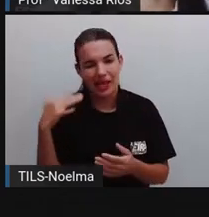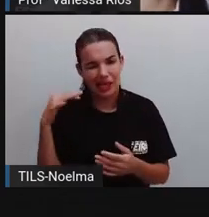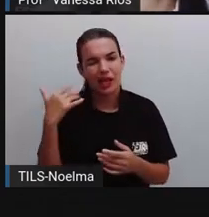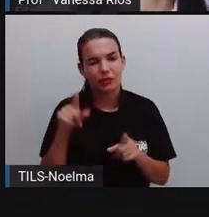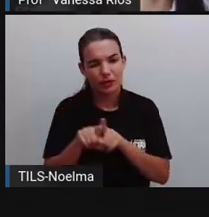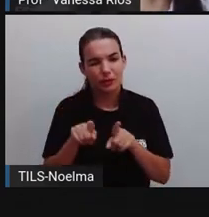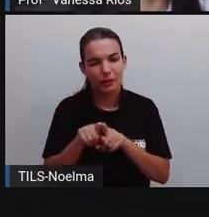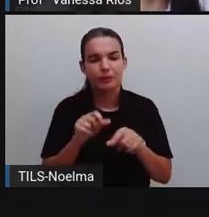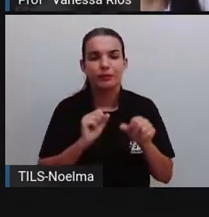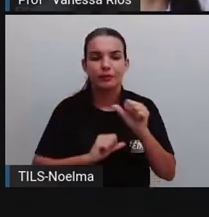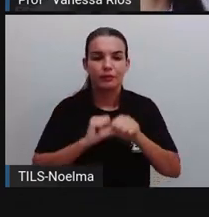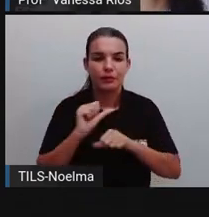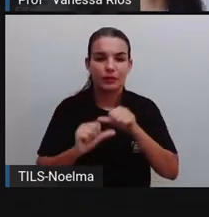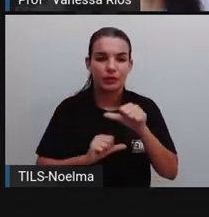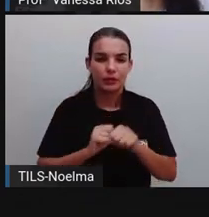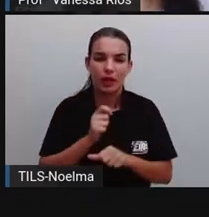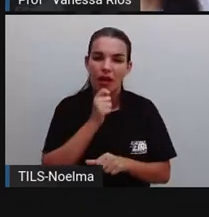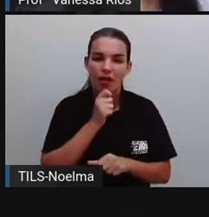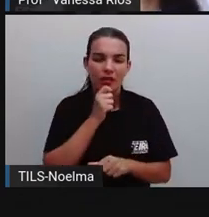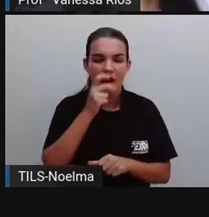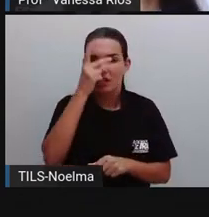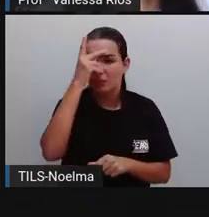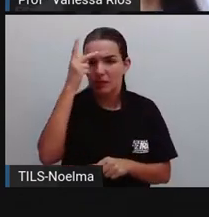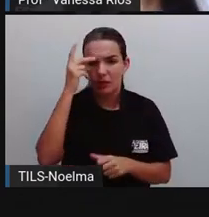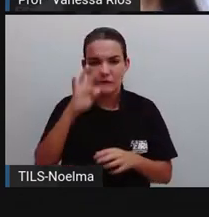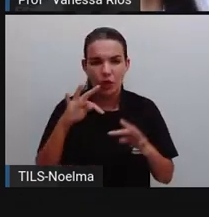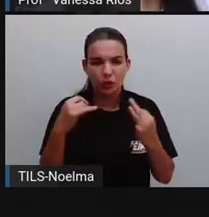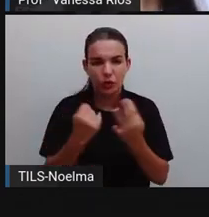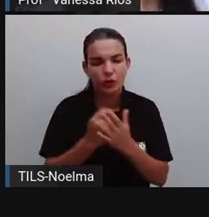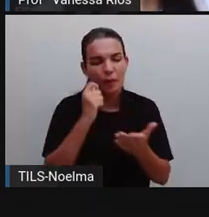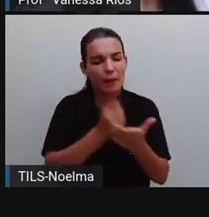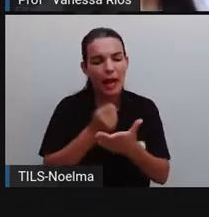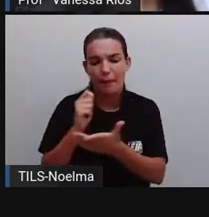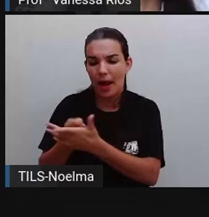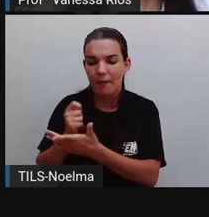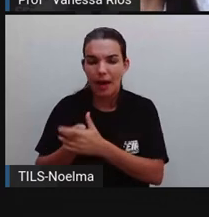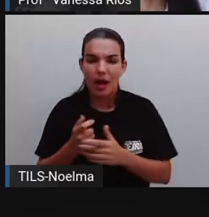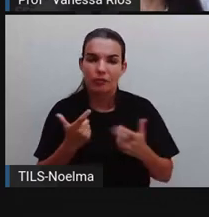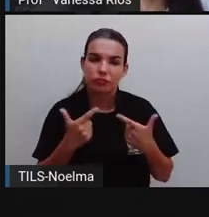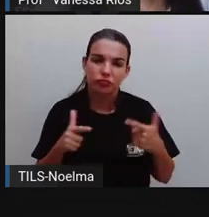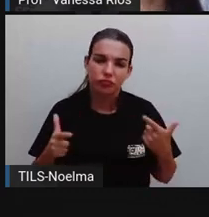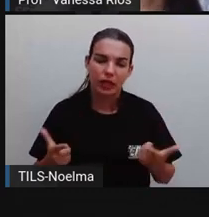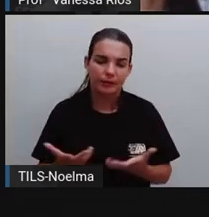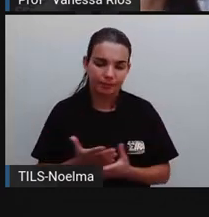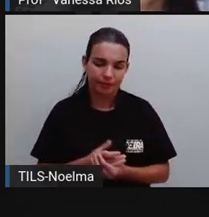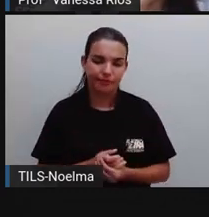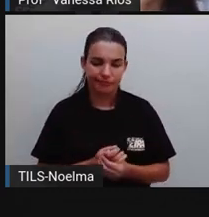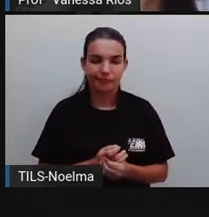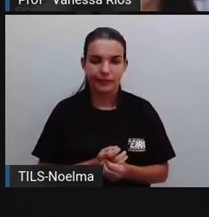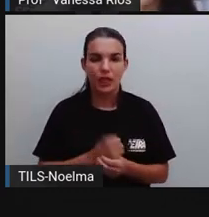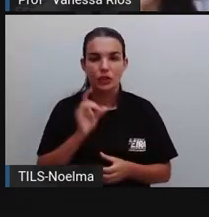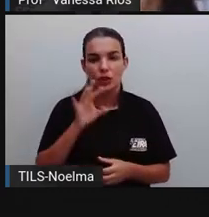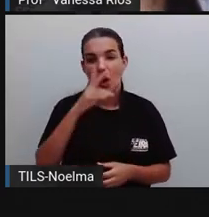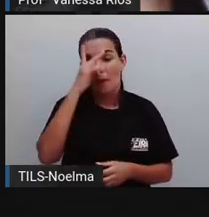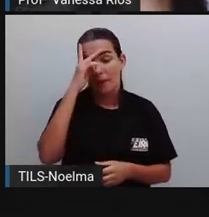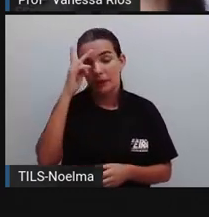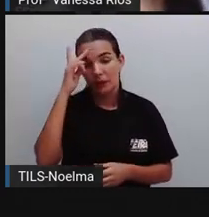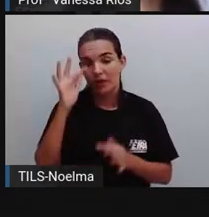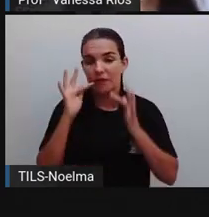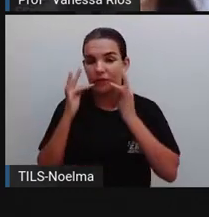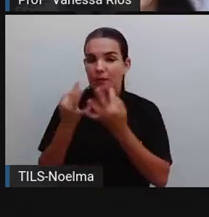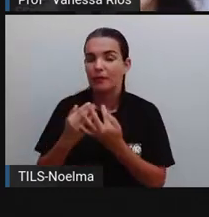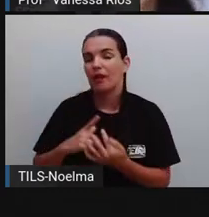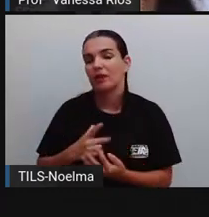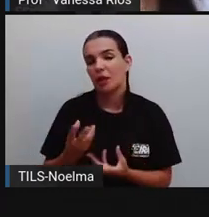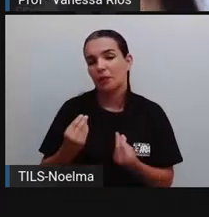em energia elétrica, ainda não é algo que faz parte do poder de aquisição de todas as famílias, de todas